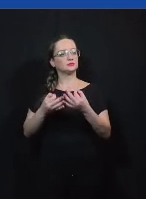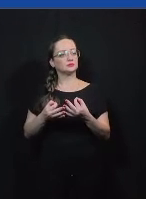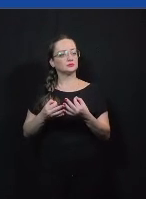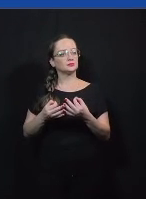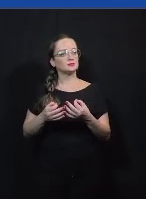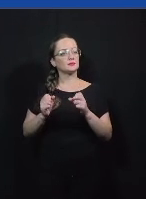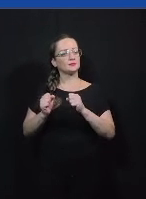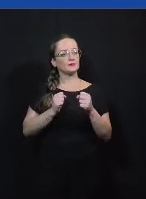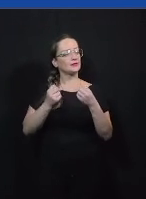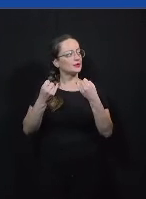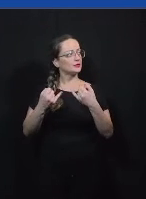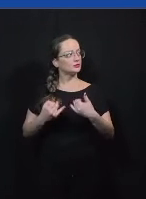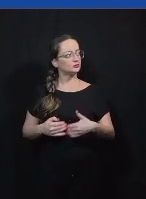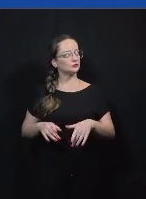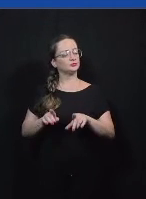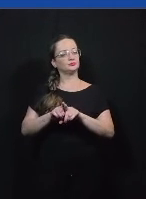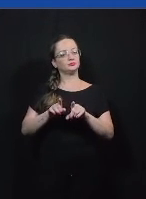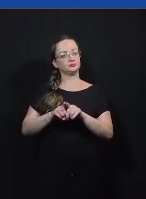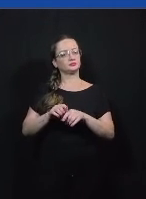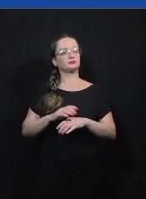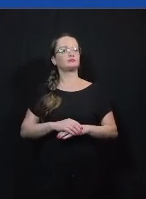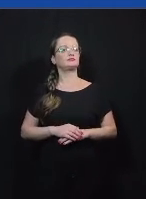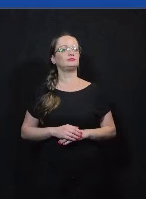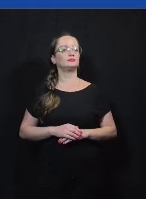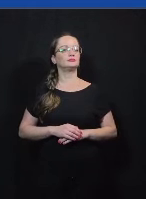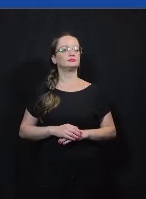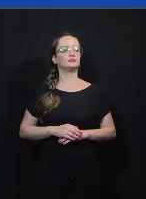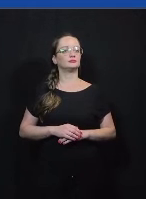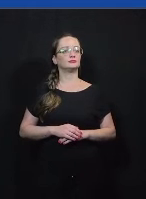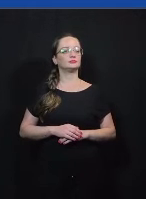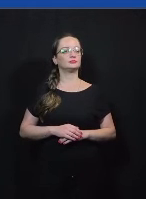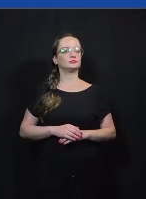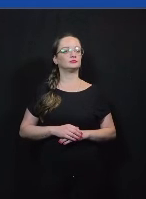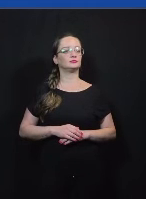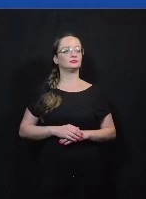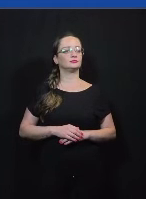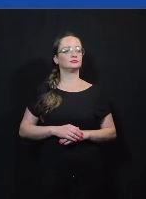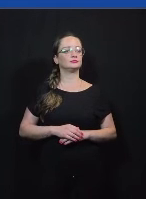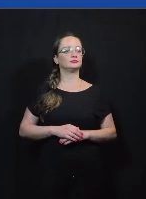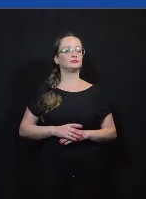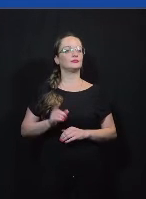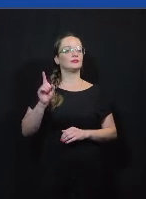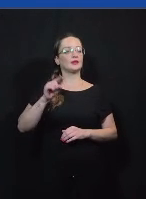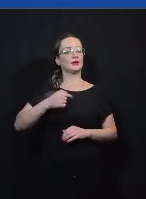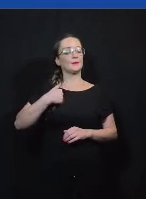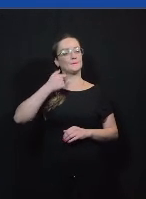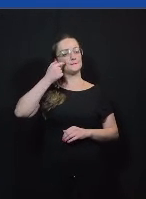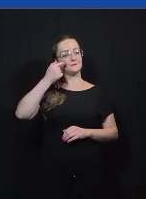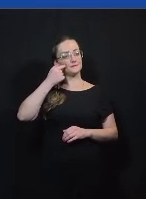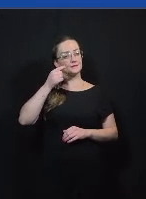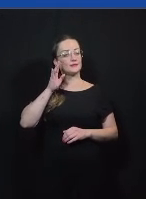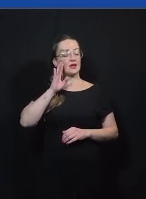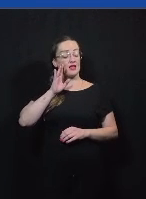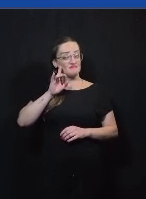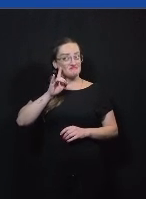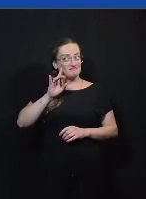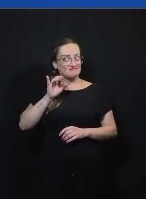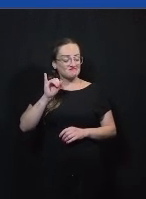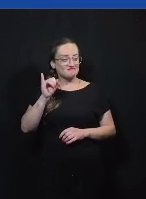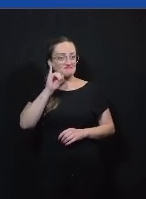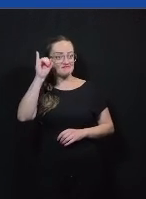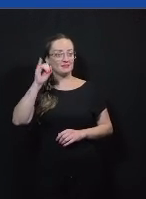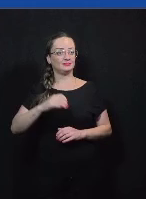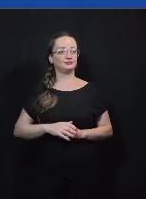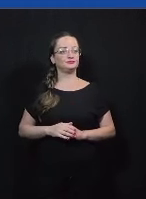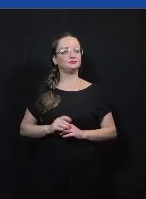explicativo nem generalizado muito grande e esse aqui é o eu acho que é o pulo do gato se é para você sair de alguma